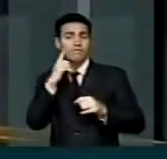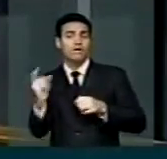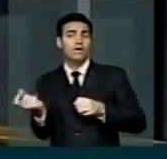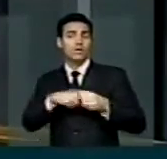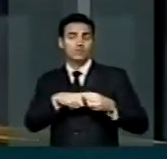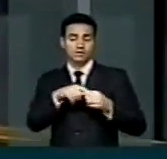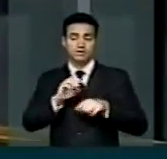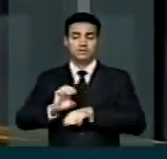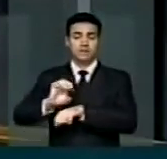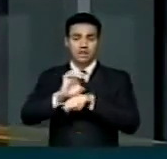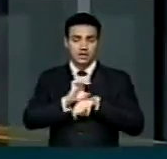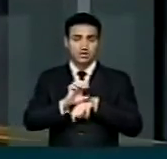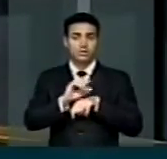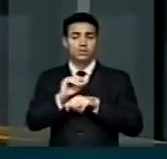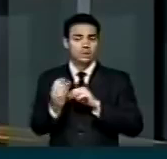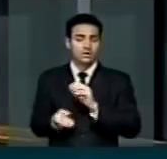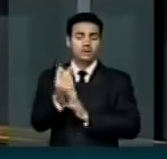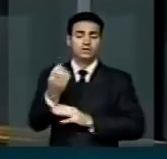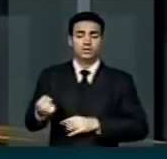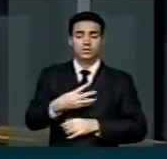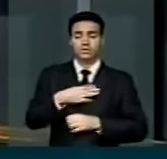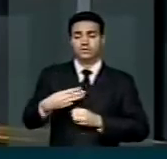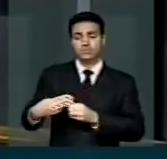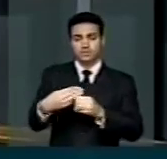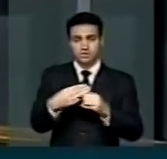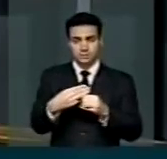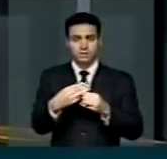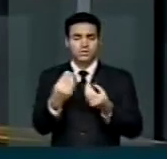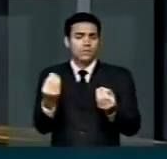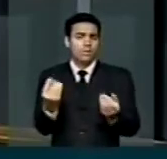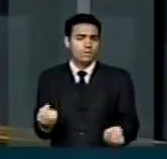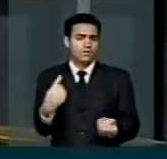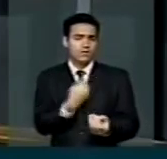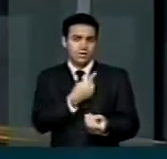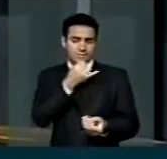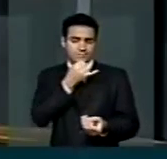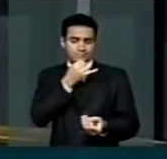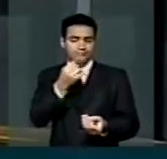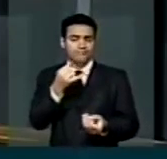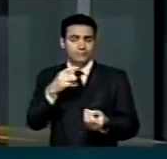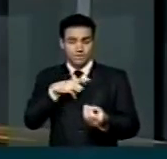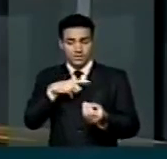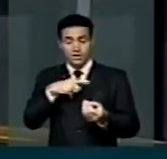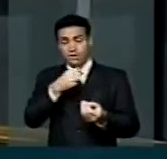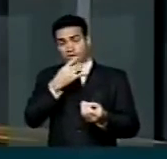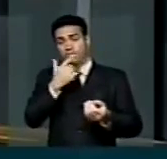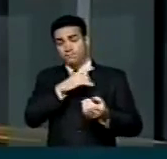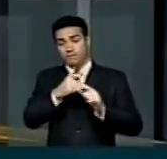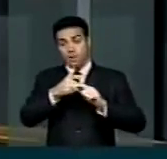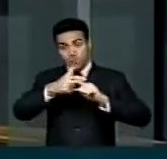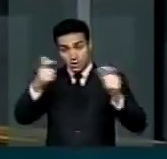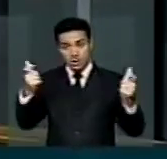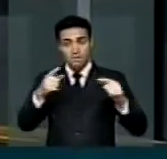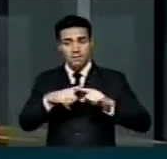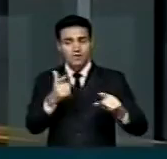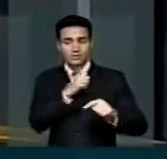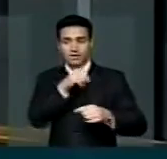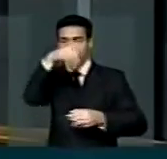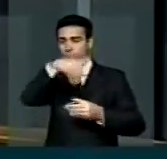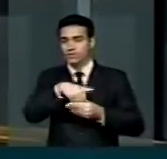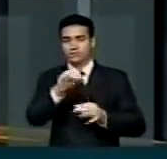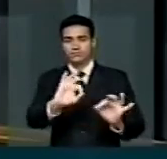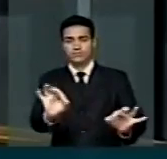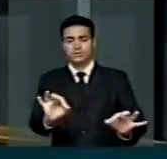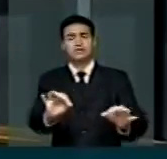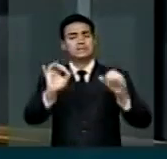para os estados a criação de novos municípios. E como é que a gente tem essa grande maioria aqui e não vota? E com